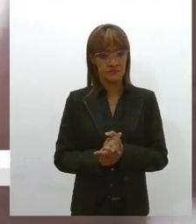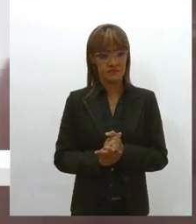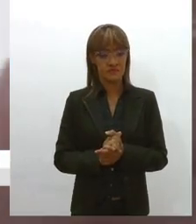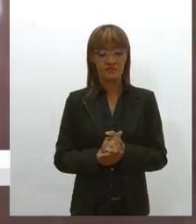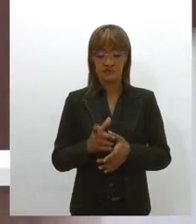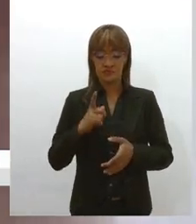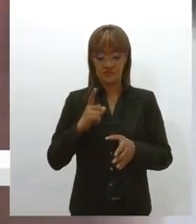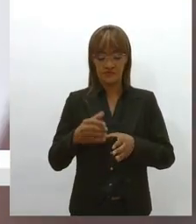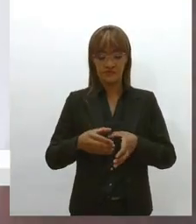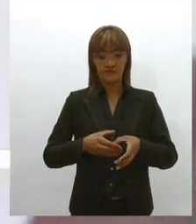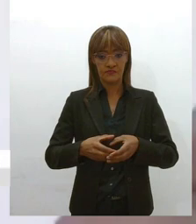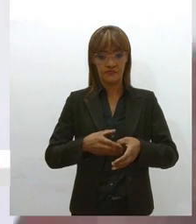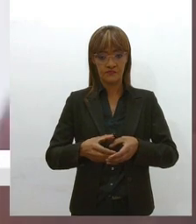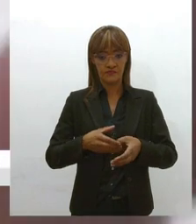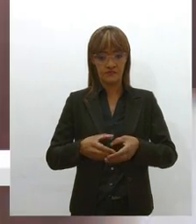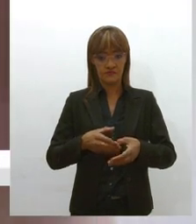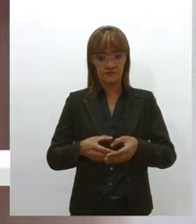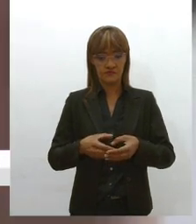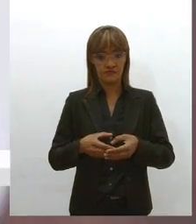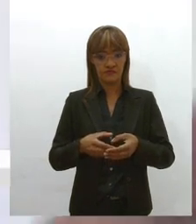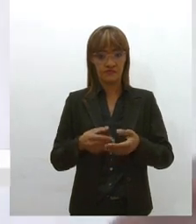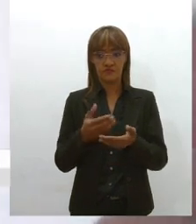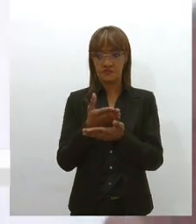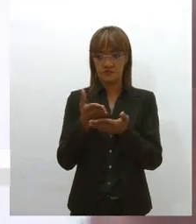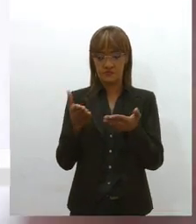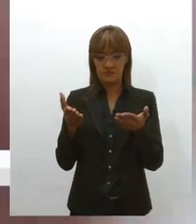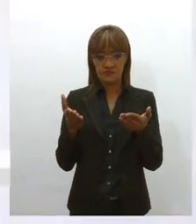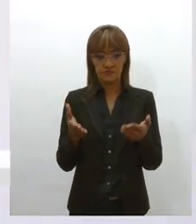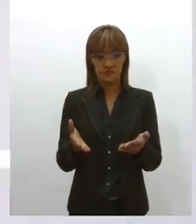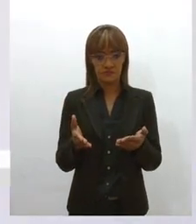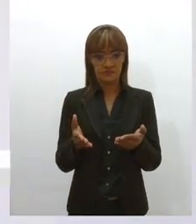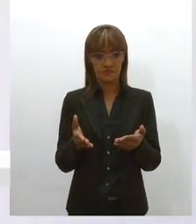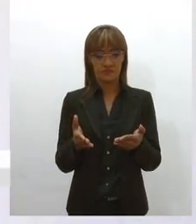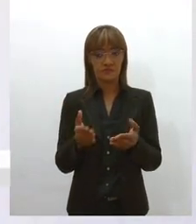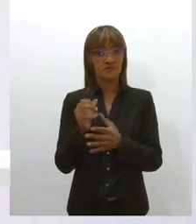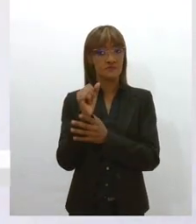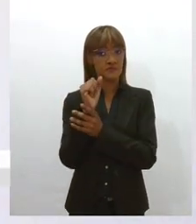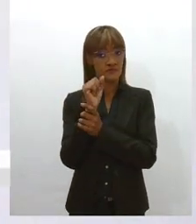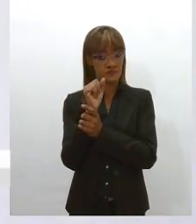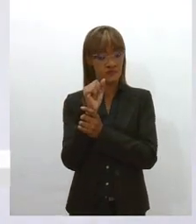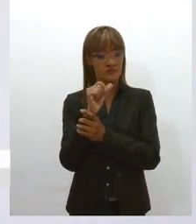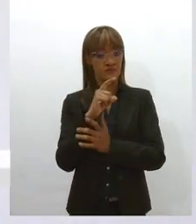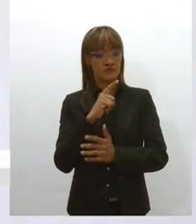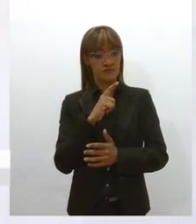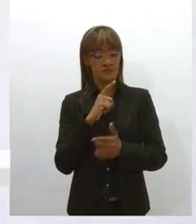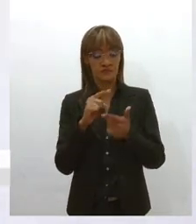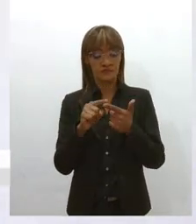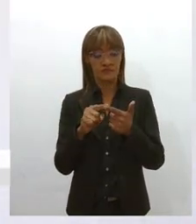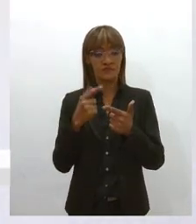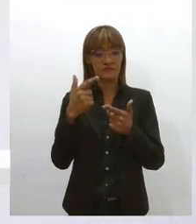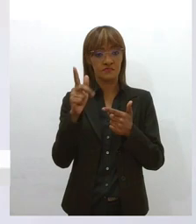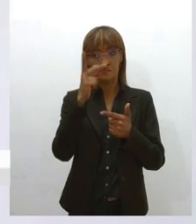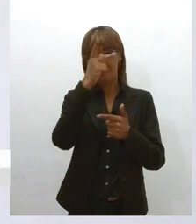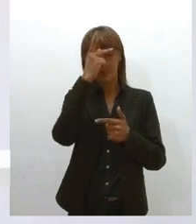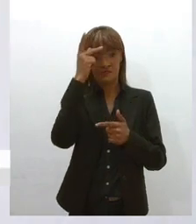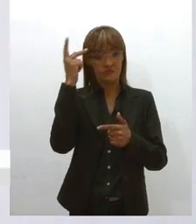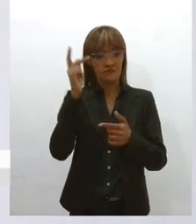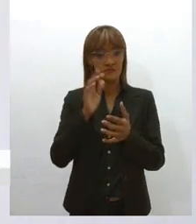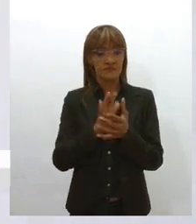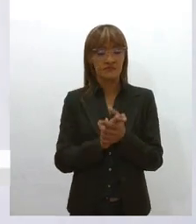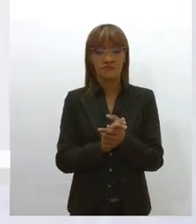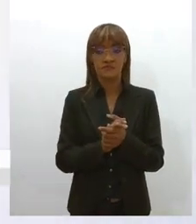que saírem os estatutários, que tem um pouco mais de proteção, mas temos trabalhadores pejotizados, ou seja,